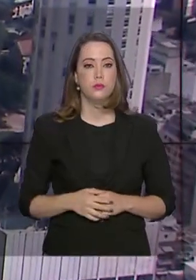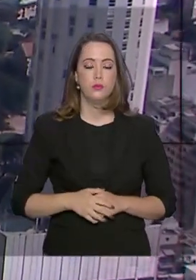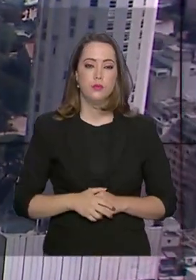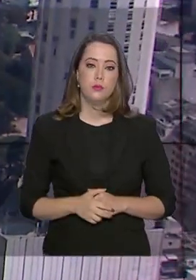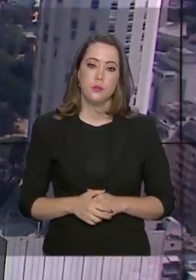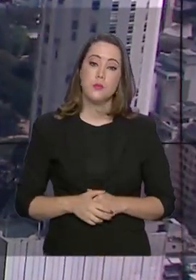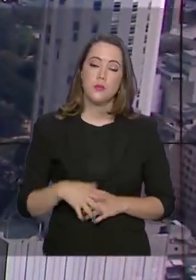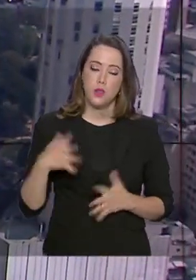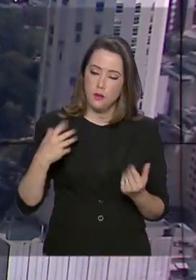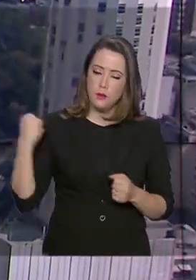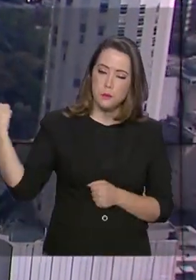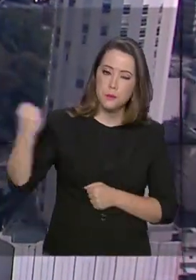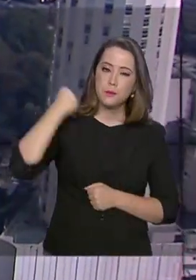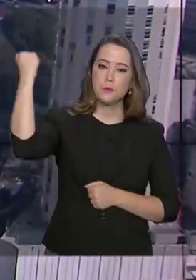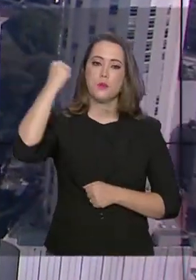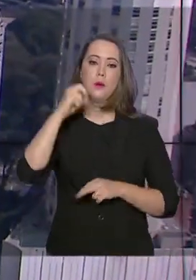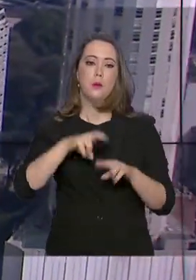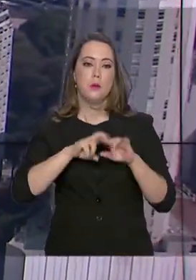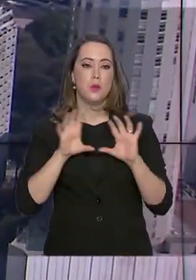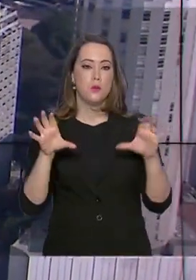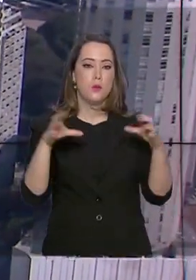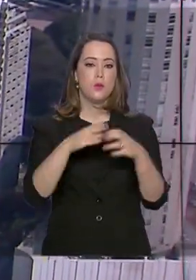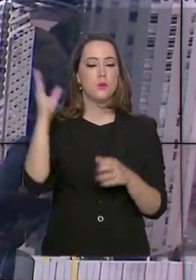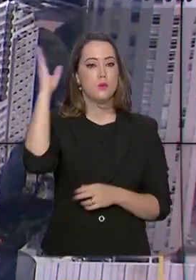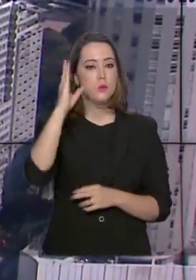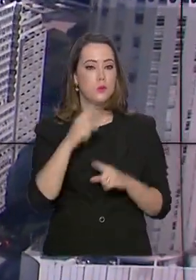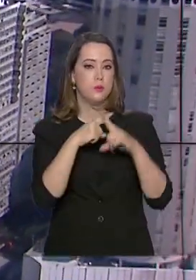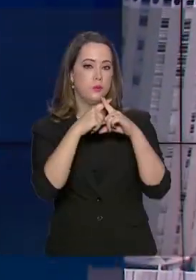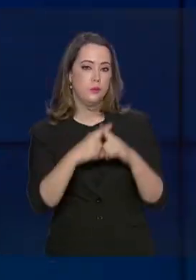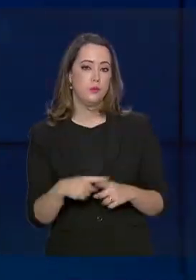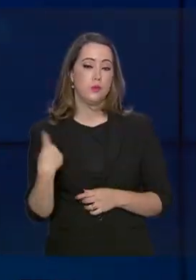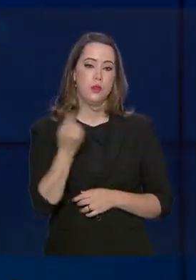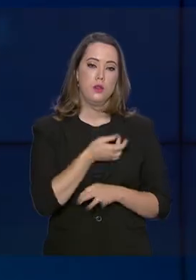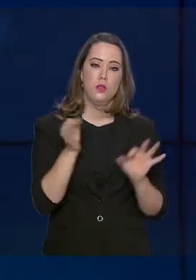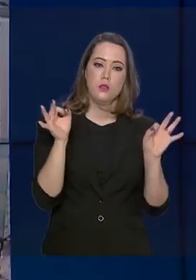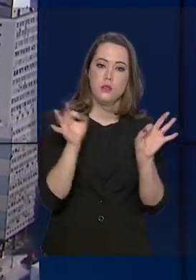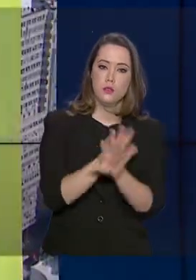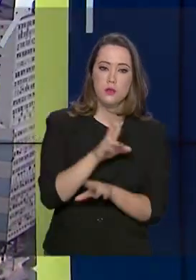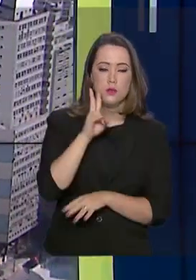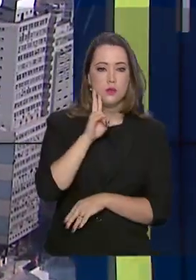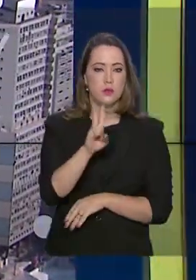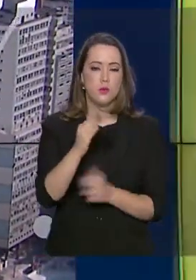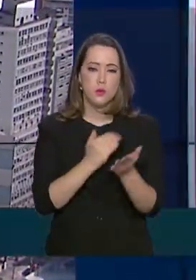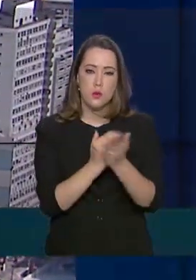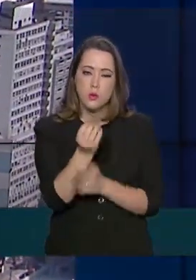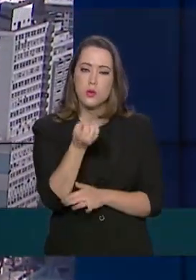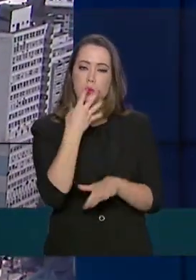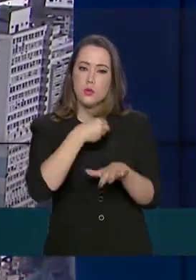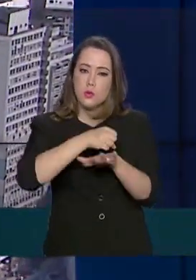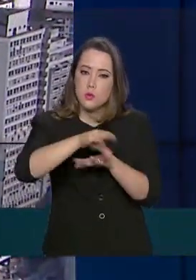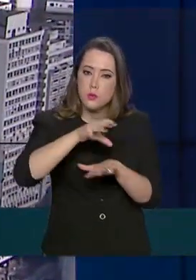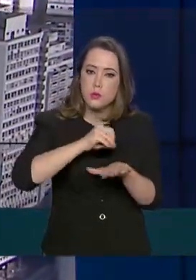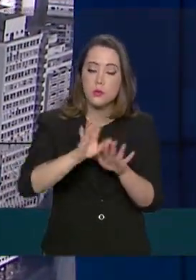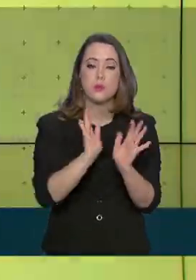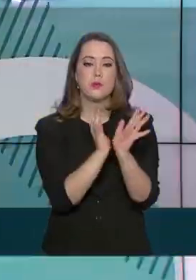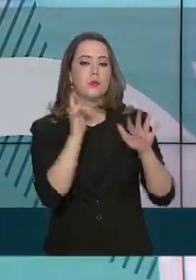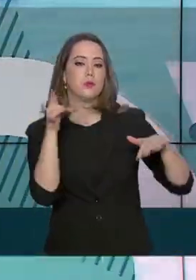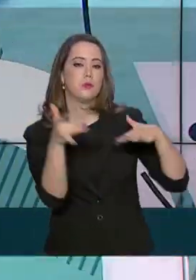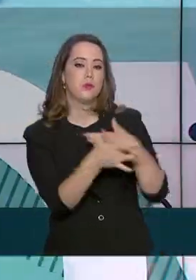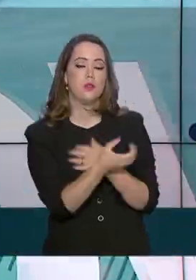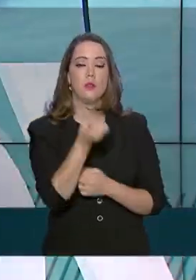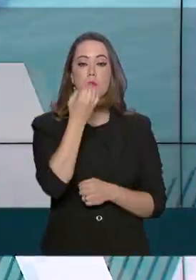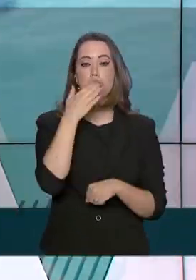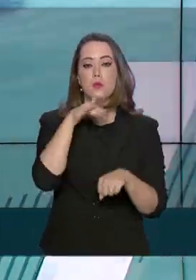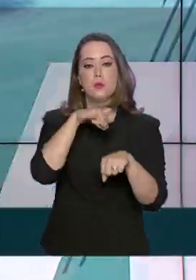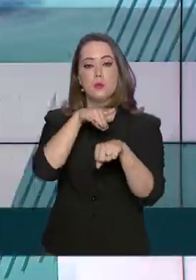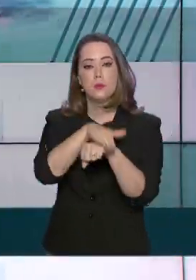É isso aí. Vamos torcer pela nossa delegação nos Jogos. O governo agora fica por aqui. Continue bem informado também pelas nossas